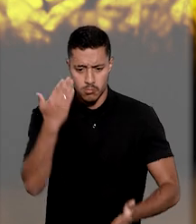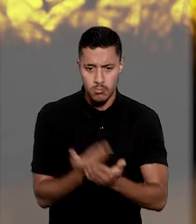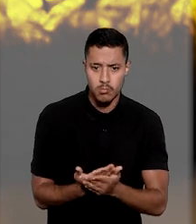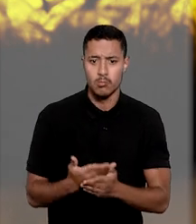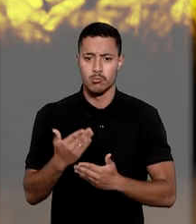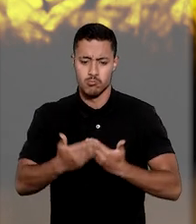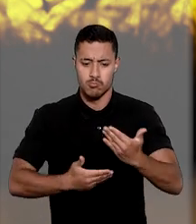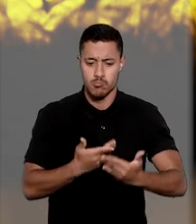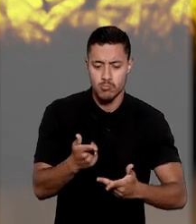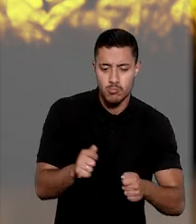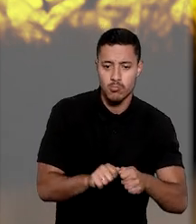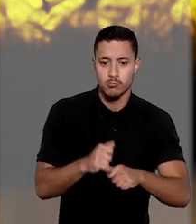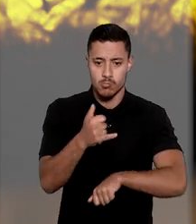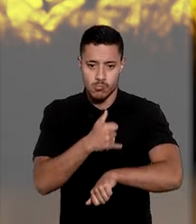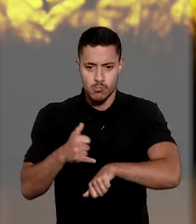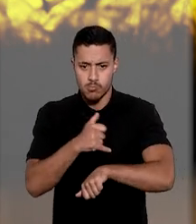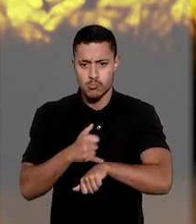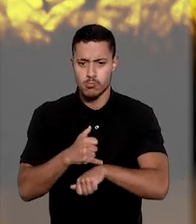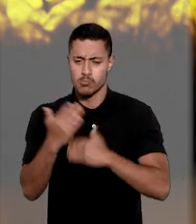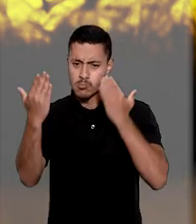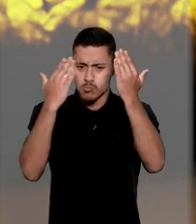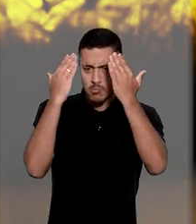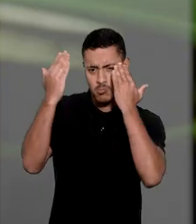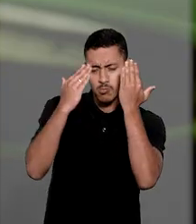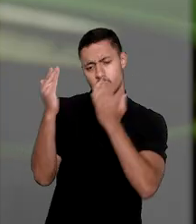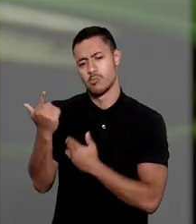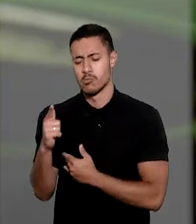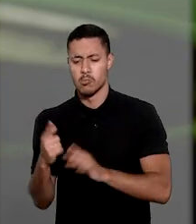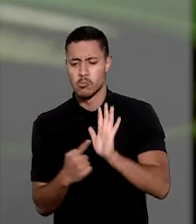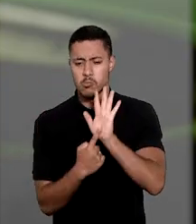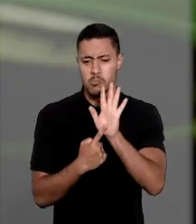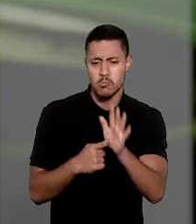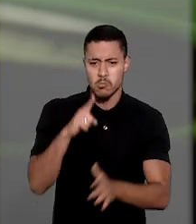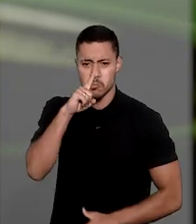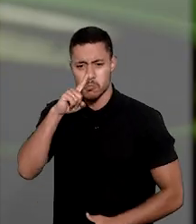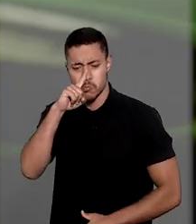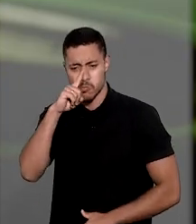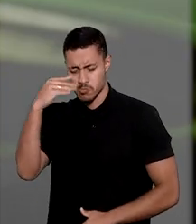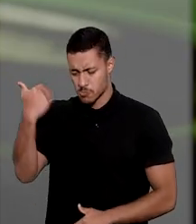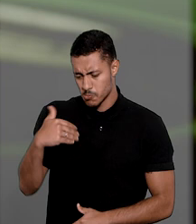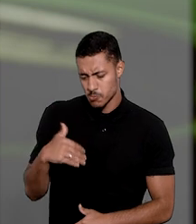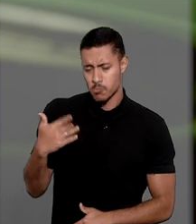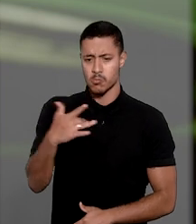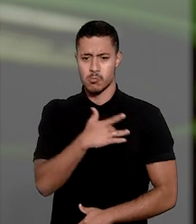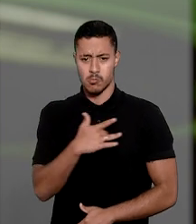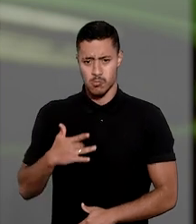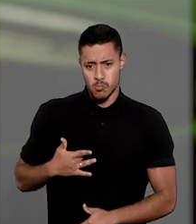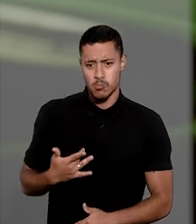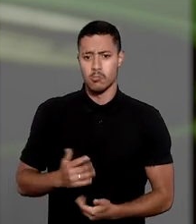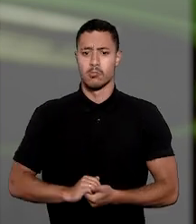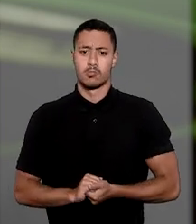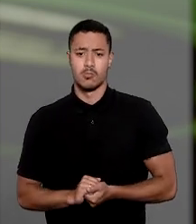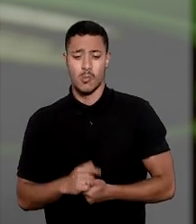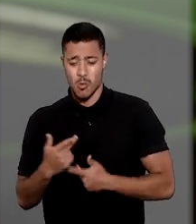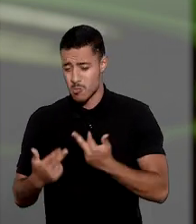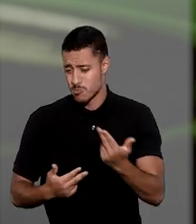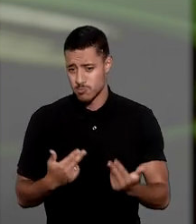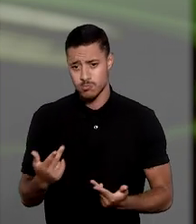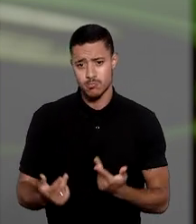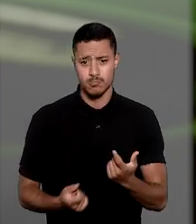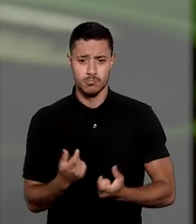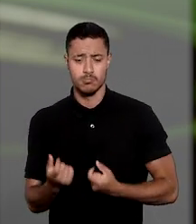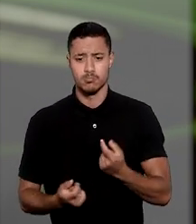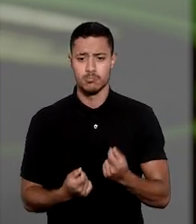produção artesanal do óleo com fins terapêuticos não representa risco de lesão à saúde pública ou a qualquer outro bem